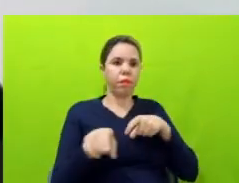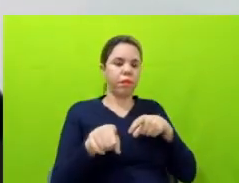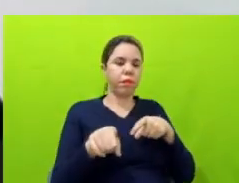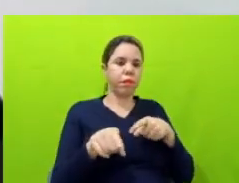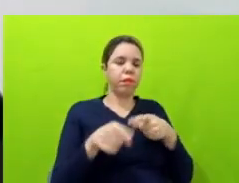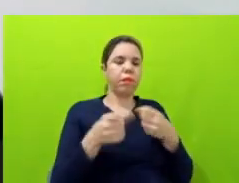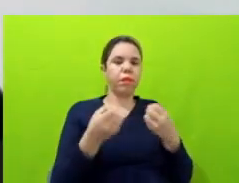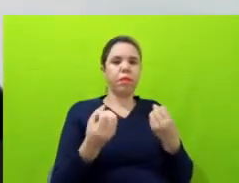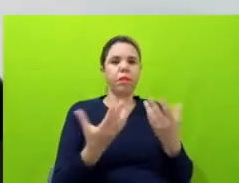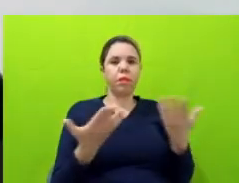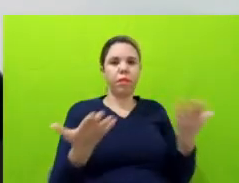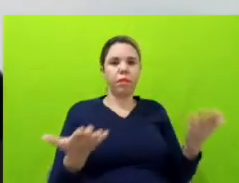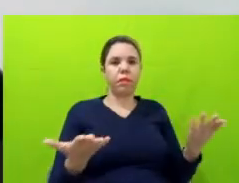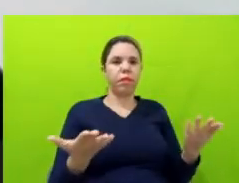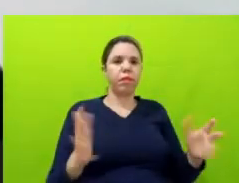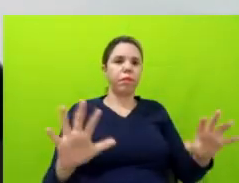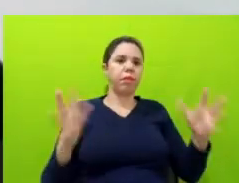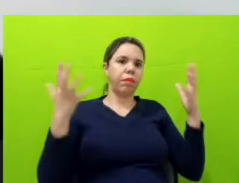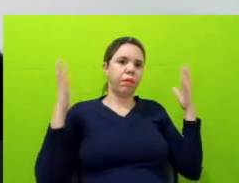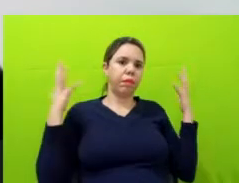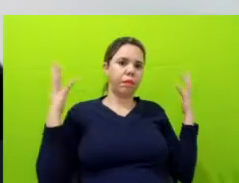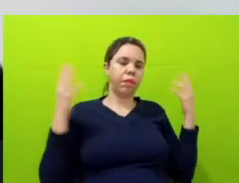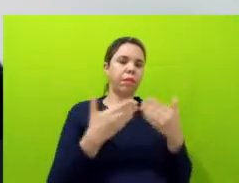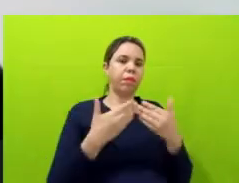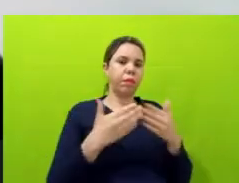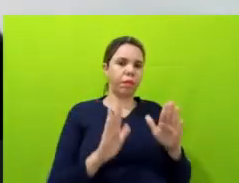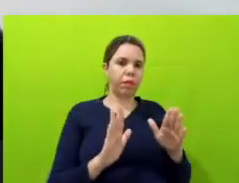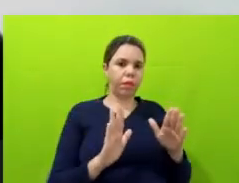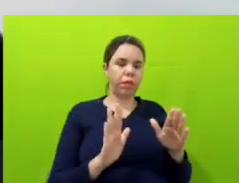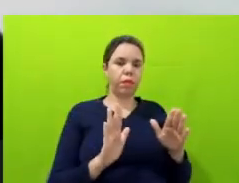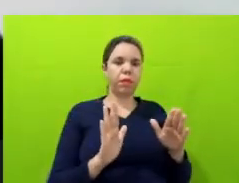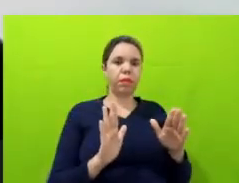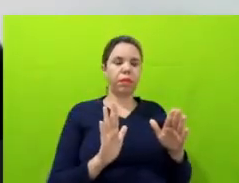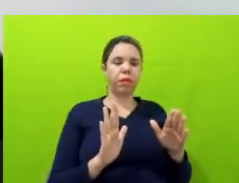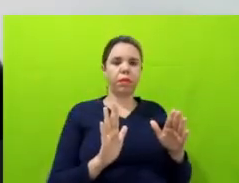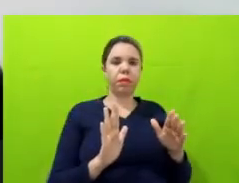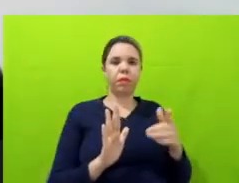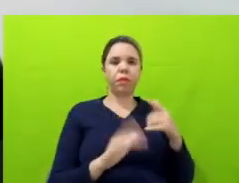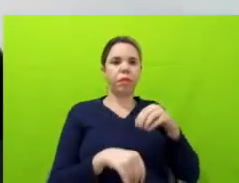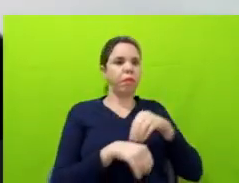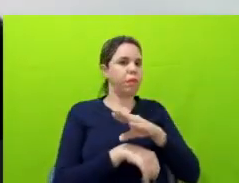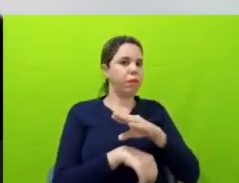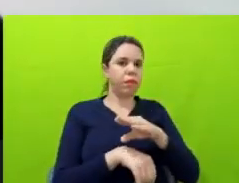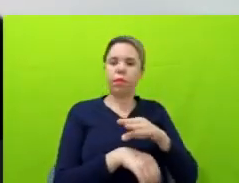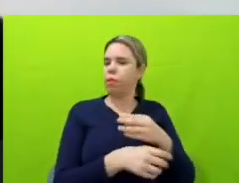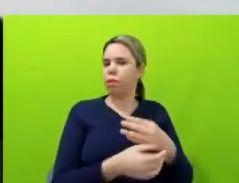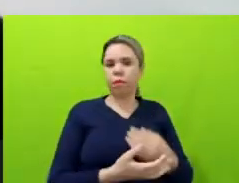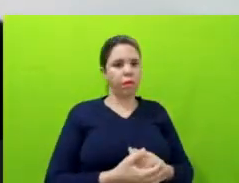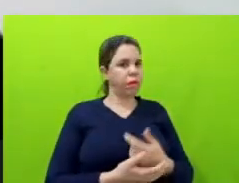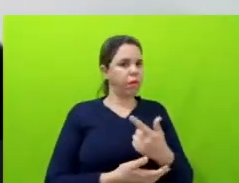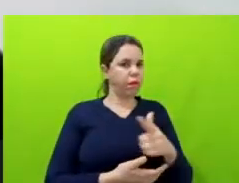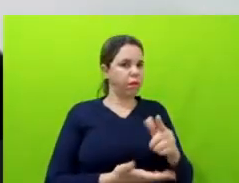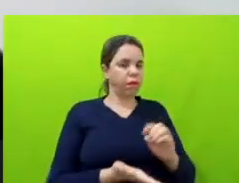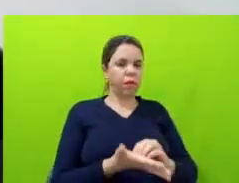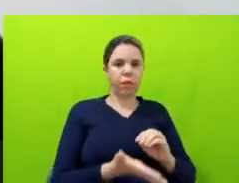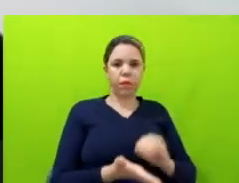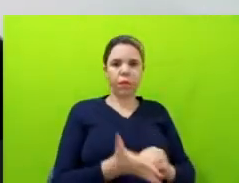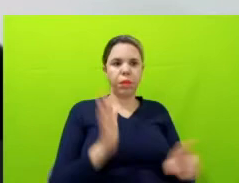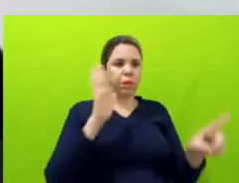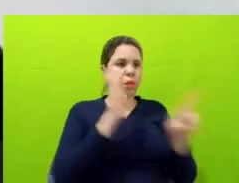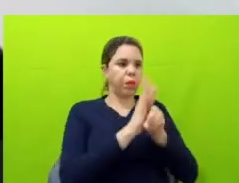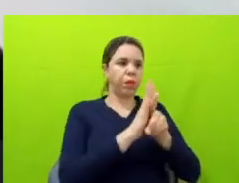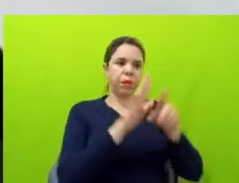dos imóveis rurais, elas foram abertas, mas elas não trazem informações sobre o proprietário daquela área, o